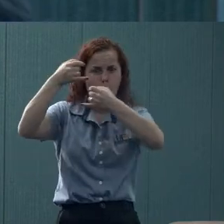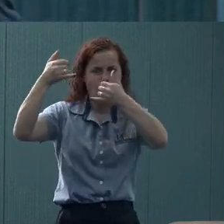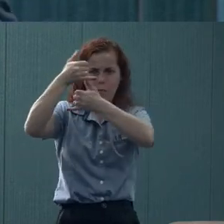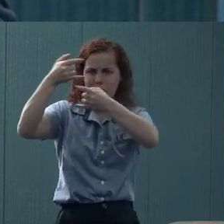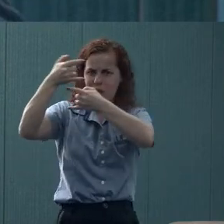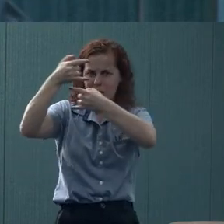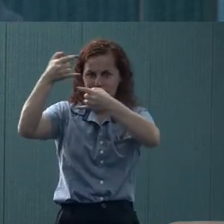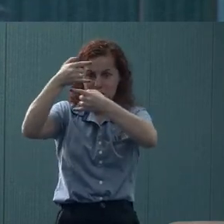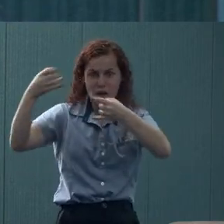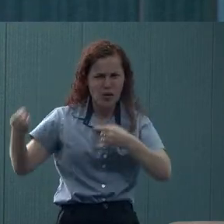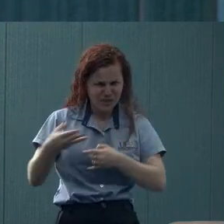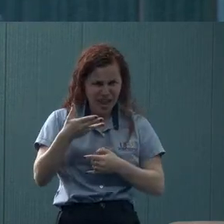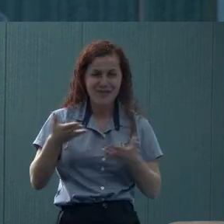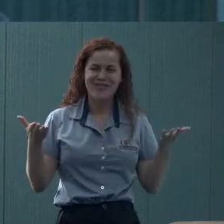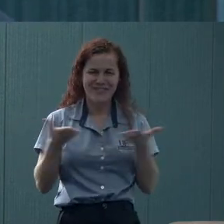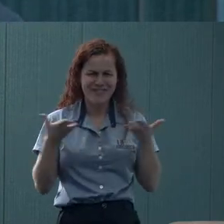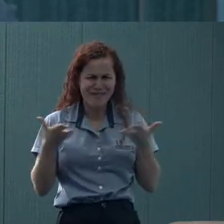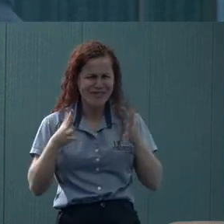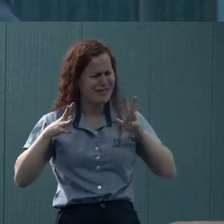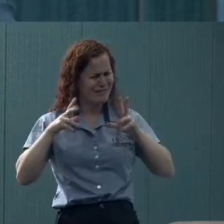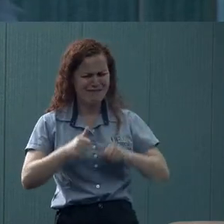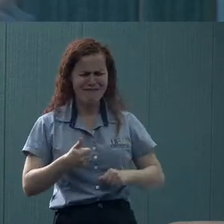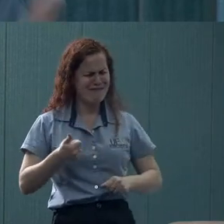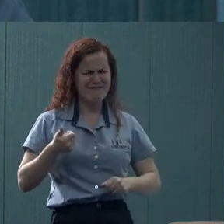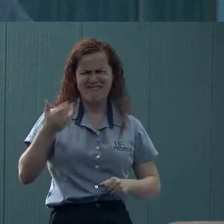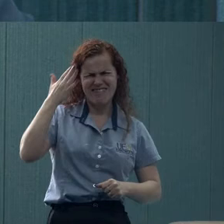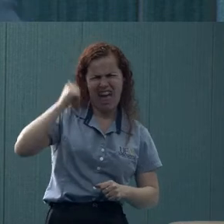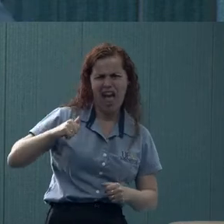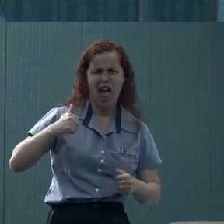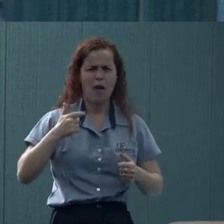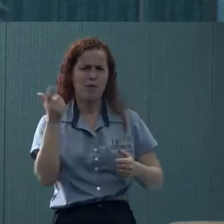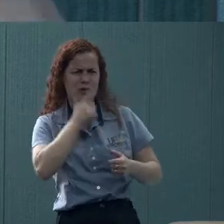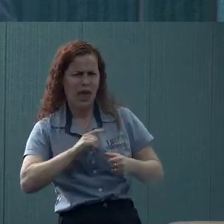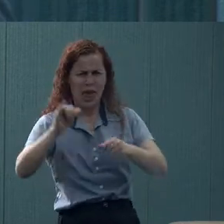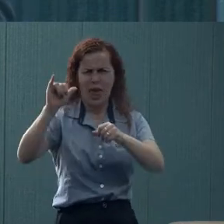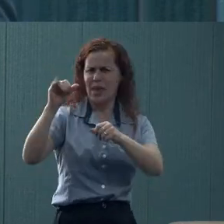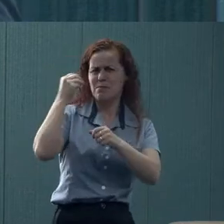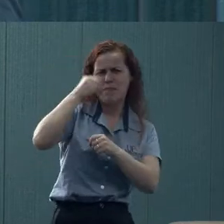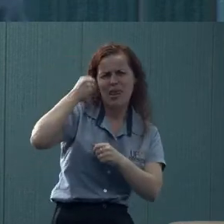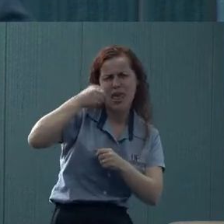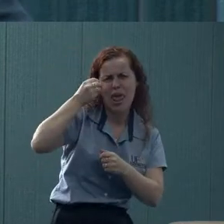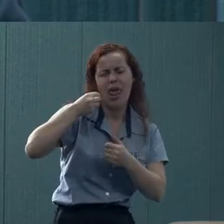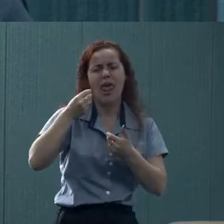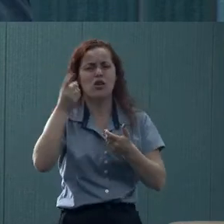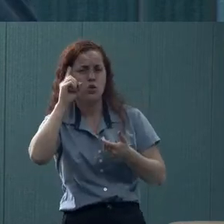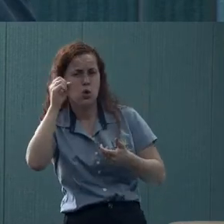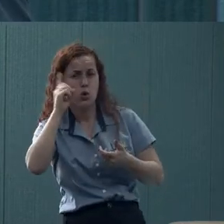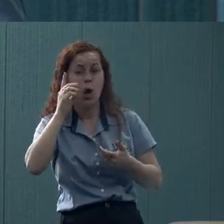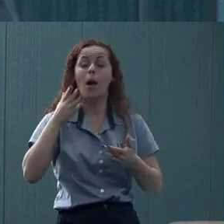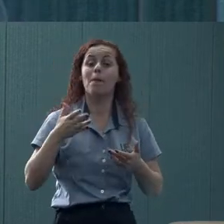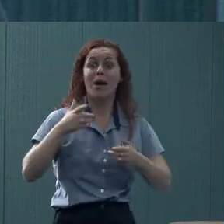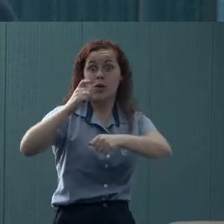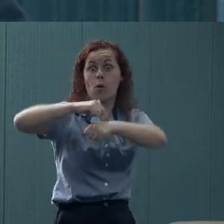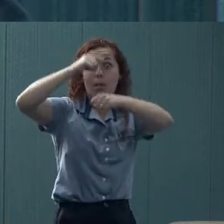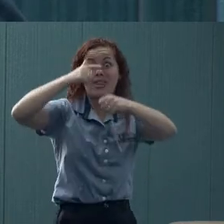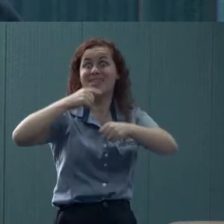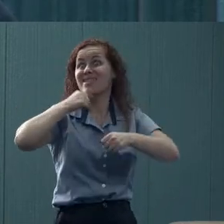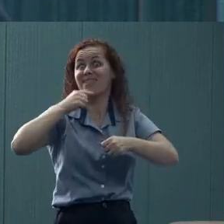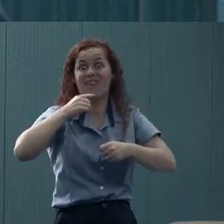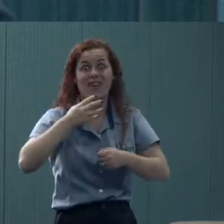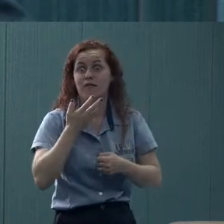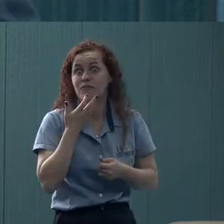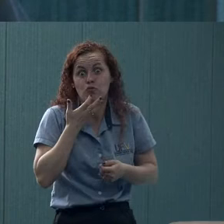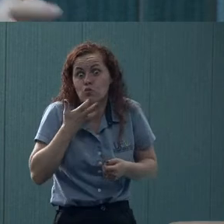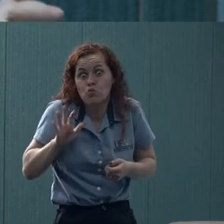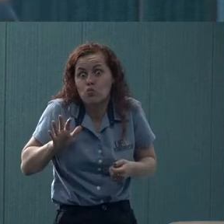novidade. Hoje é tão banal. Todo mundo entra e faz parte da vida cotidiana. Mas, naquele momento, ninguém conhecia